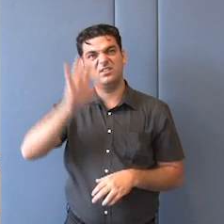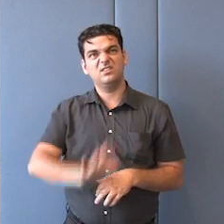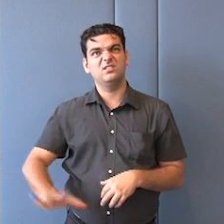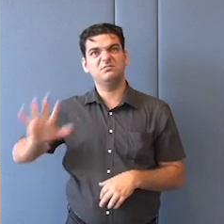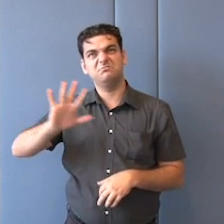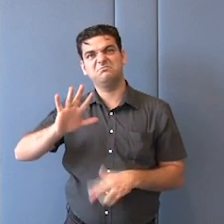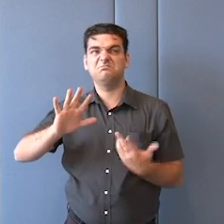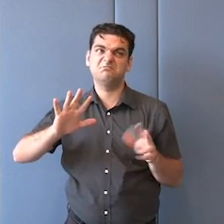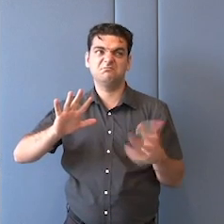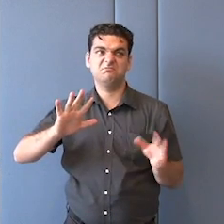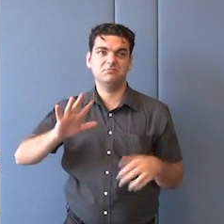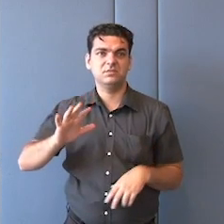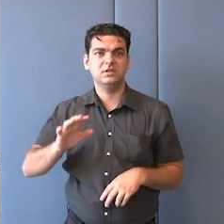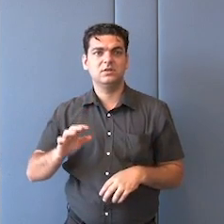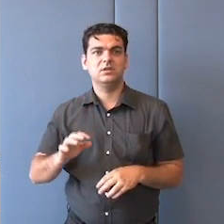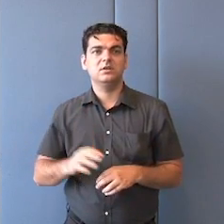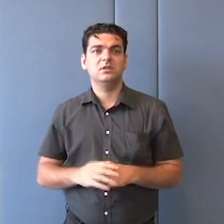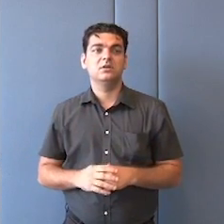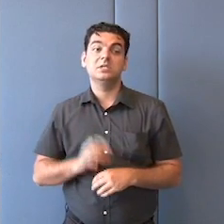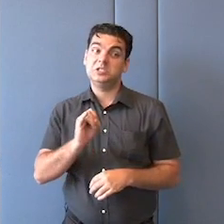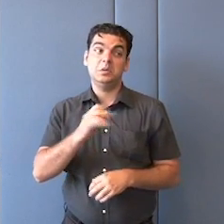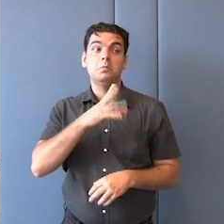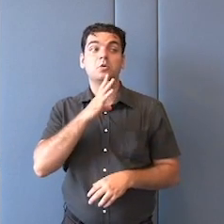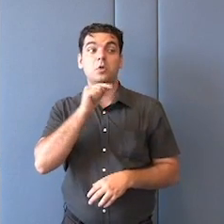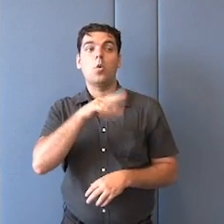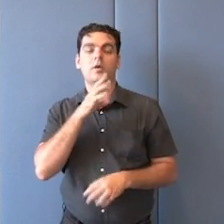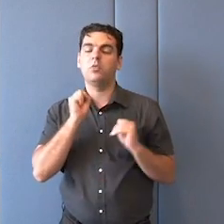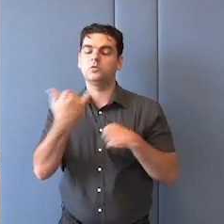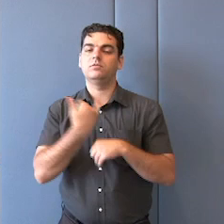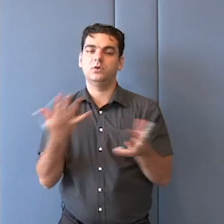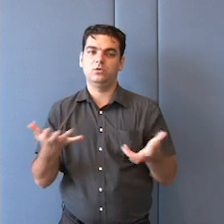acredito, colegas africanos aqui me digam se estou errado ou não. Mas,